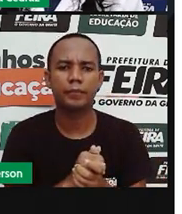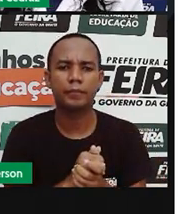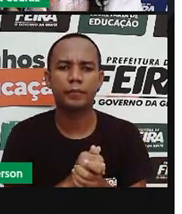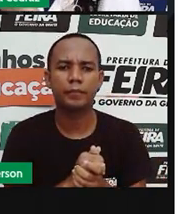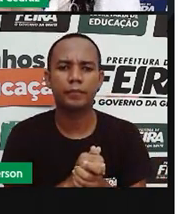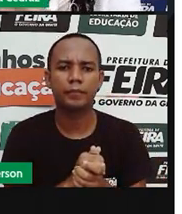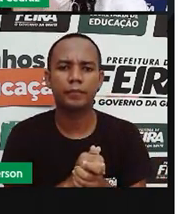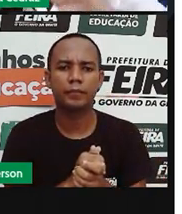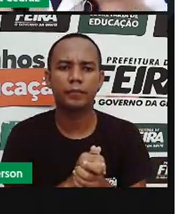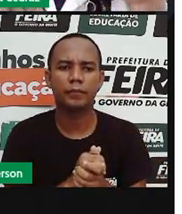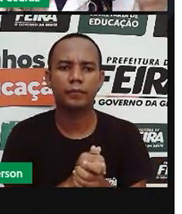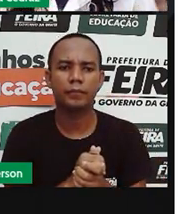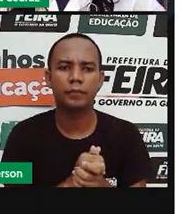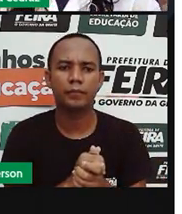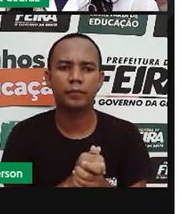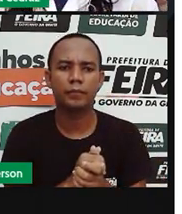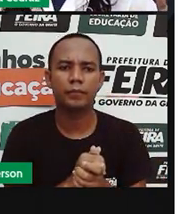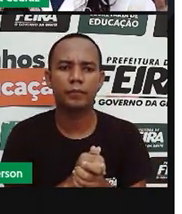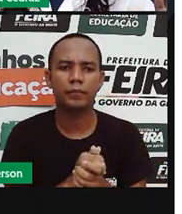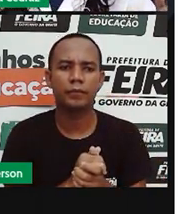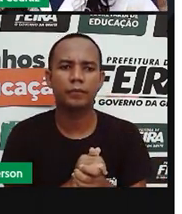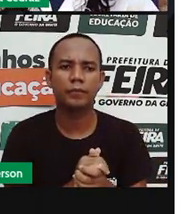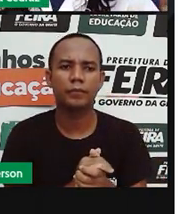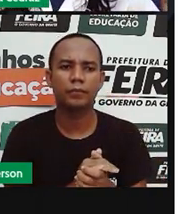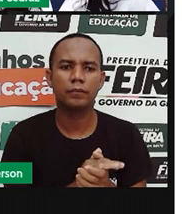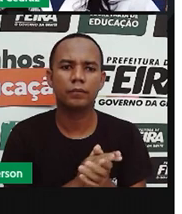o raio do sol batendo na casa.